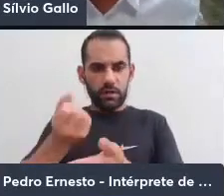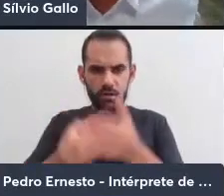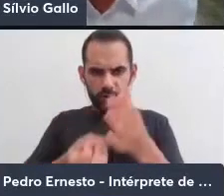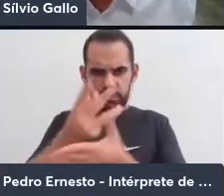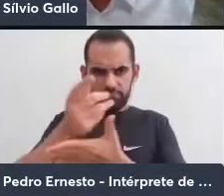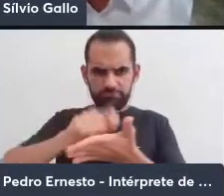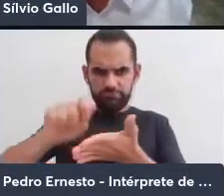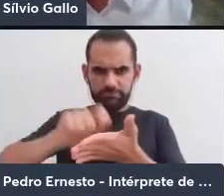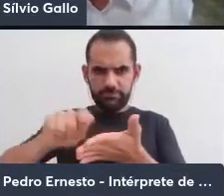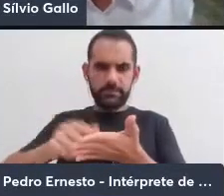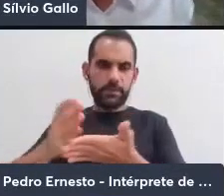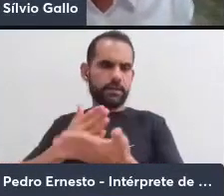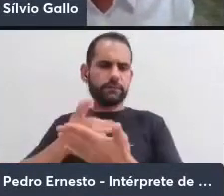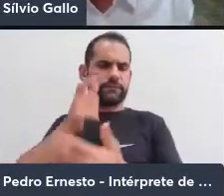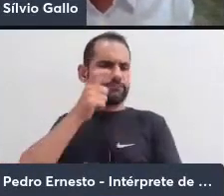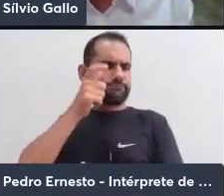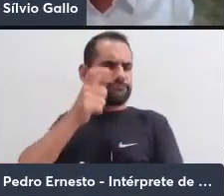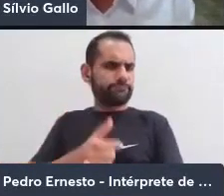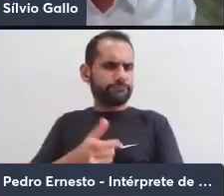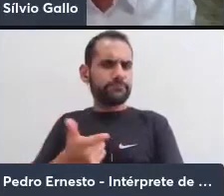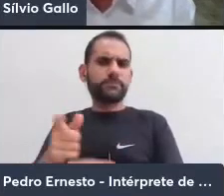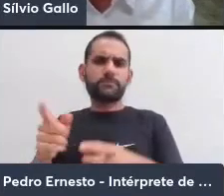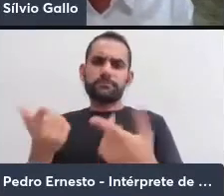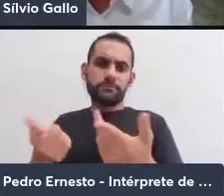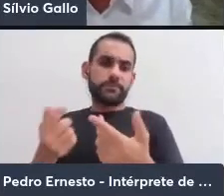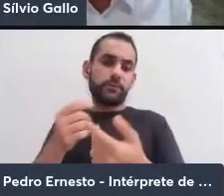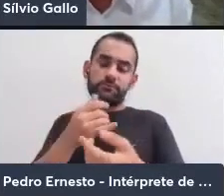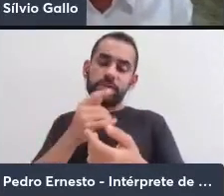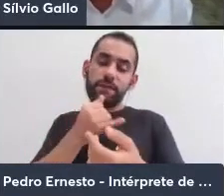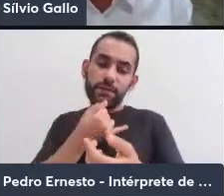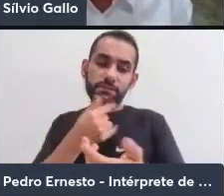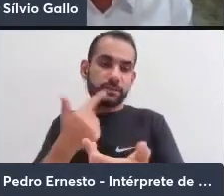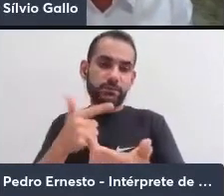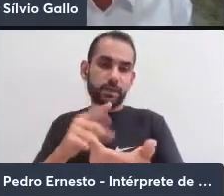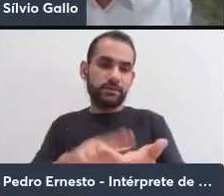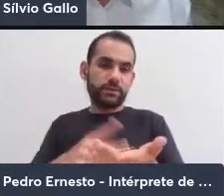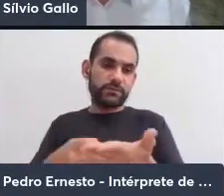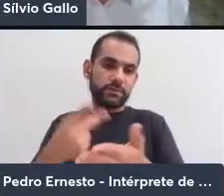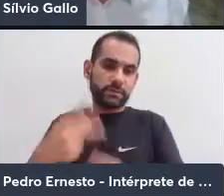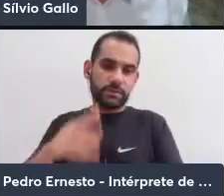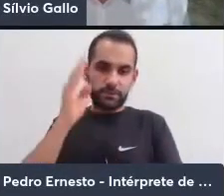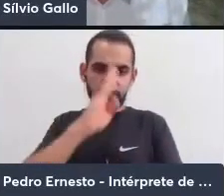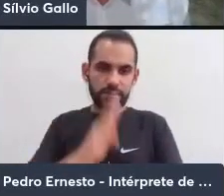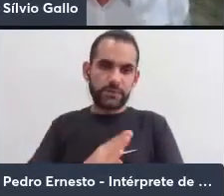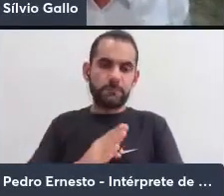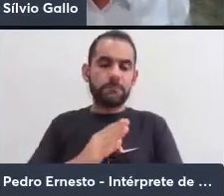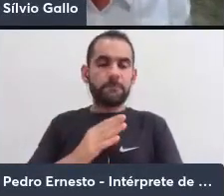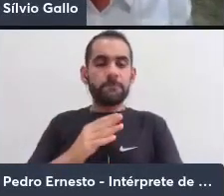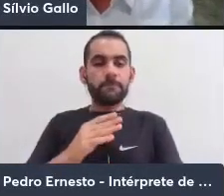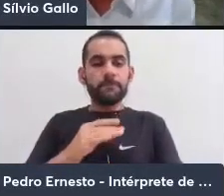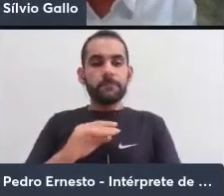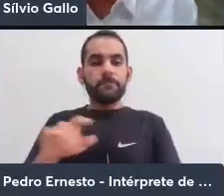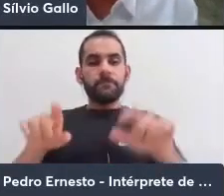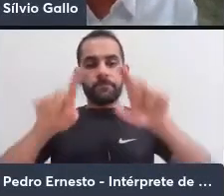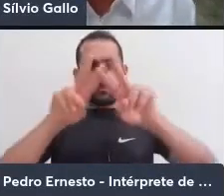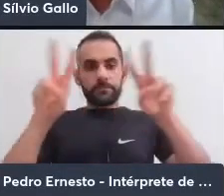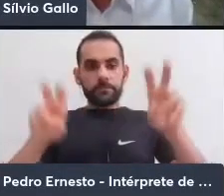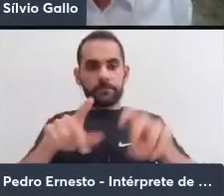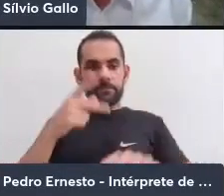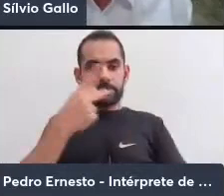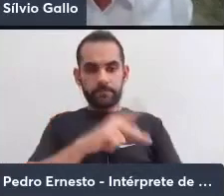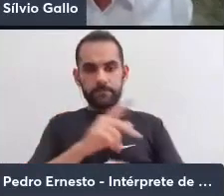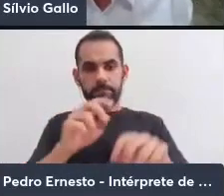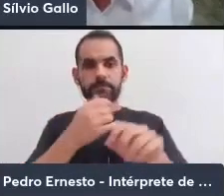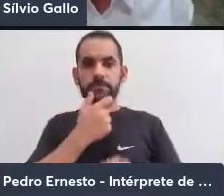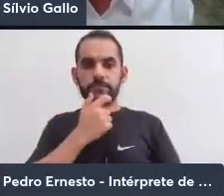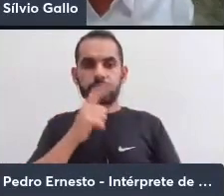interessantíssimo, infelizmente também não traduzido aqui no Brasil. O título dele em inglês